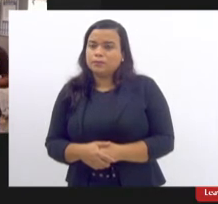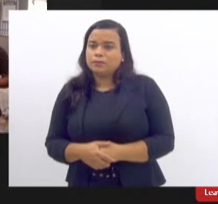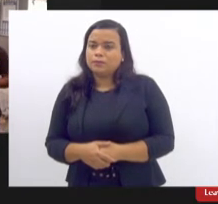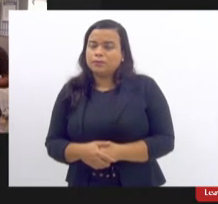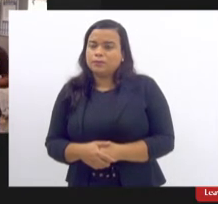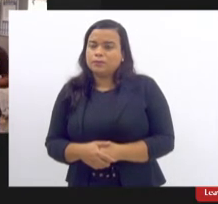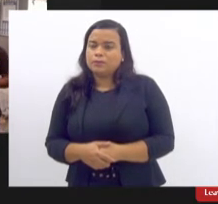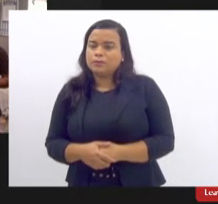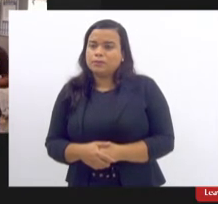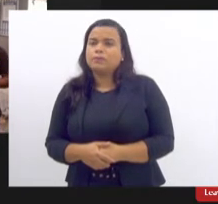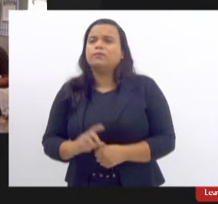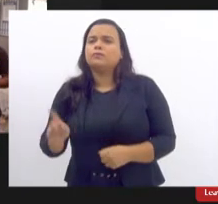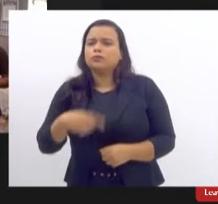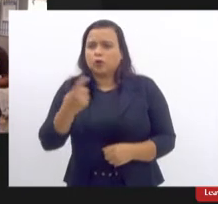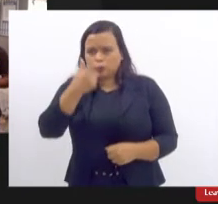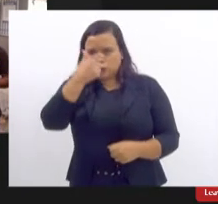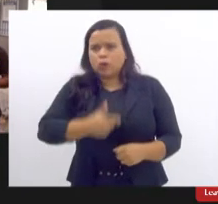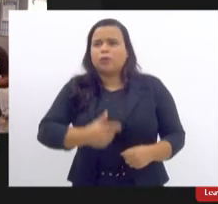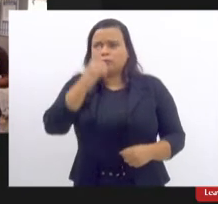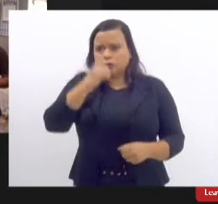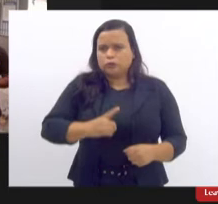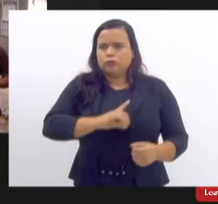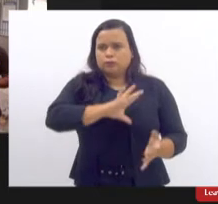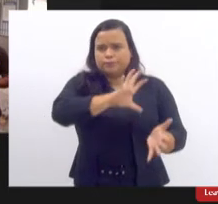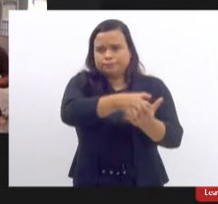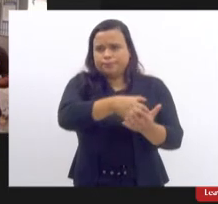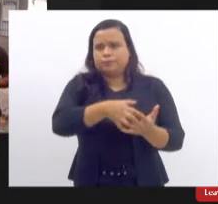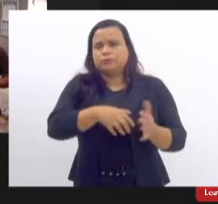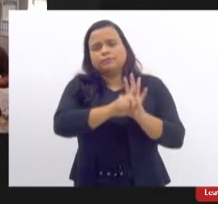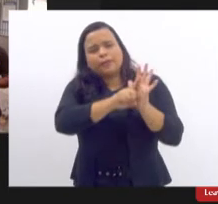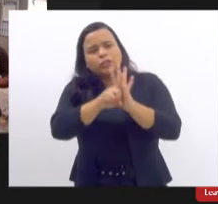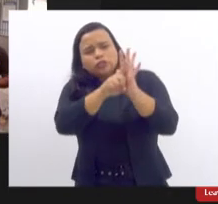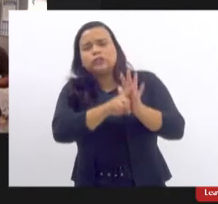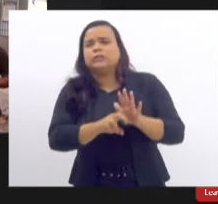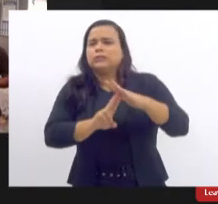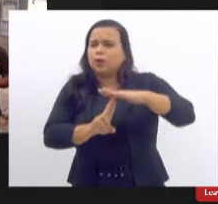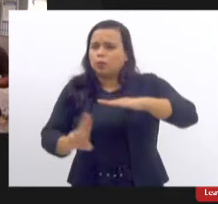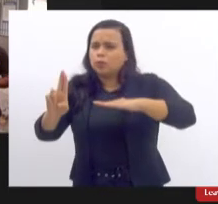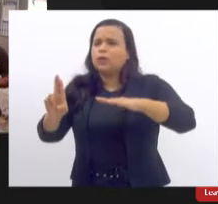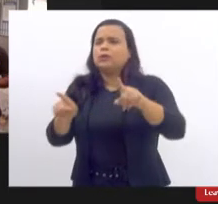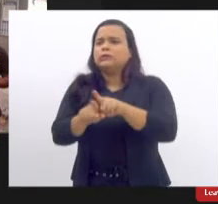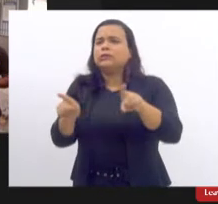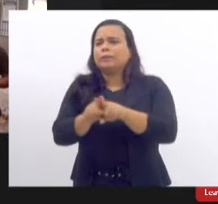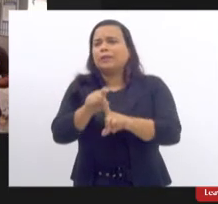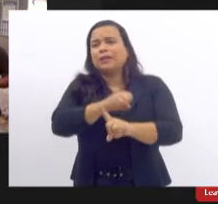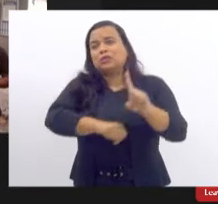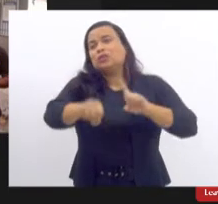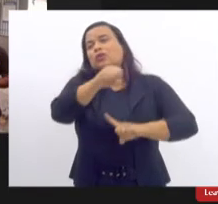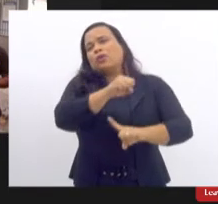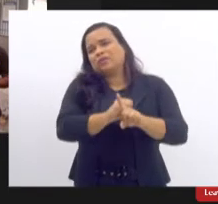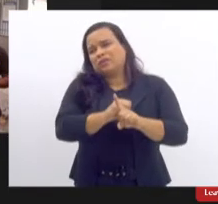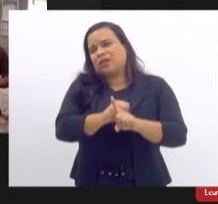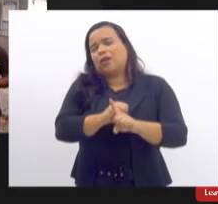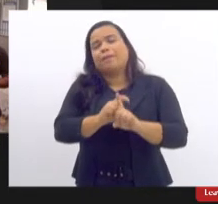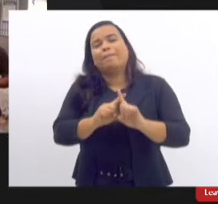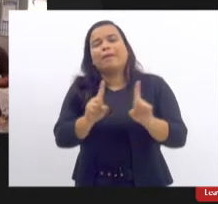diretoria que faz muita pesquisa né tanto nas universidades mas a sociedade em si não faz pesquisa